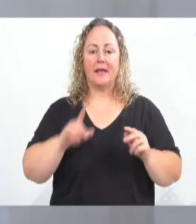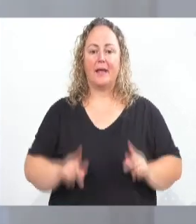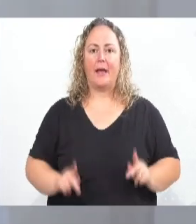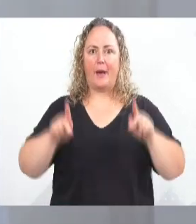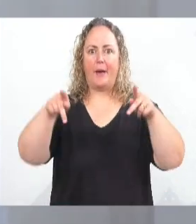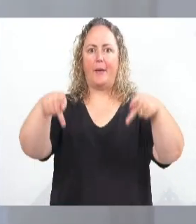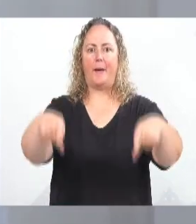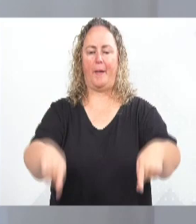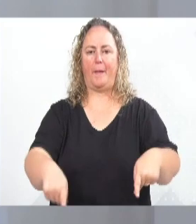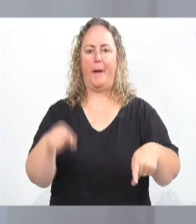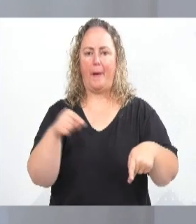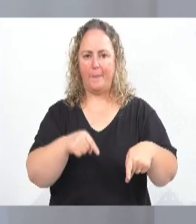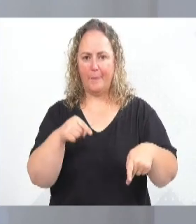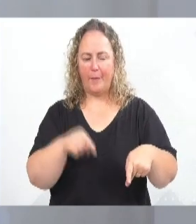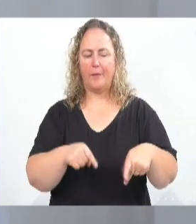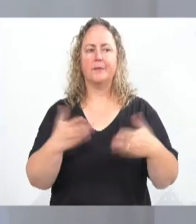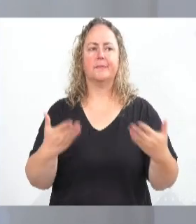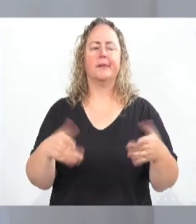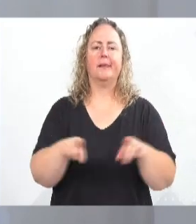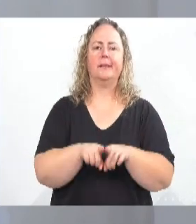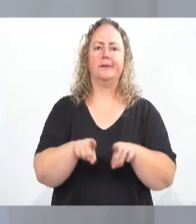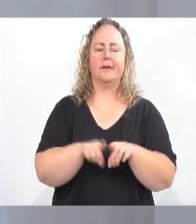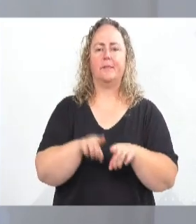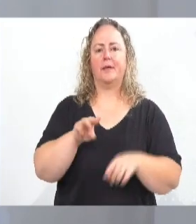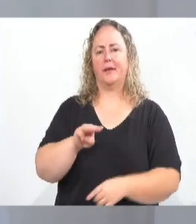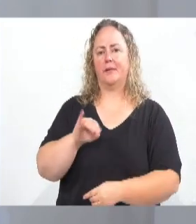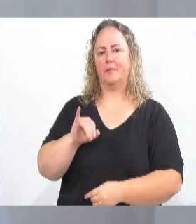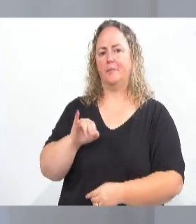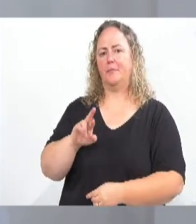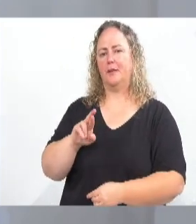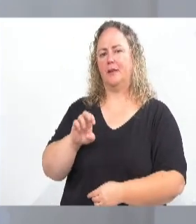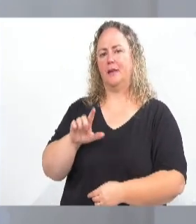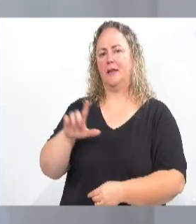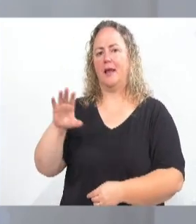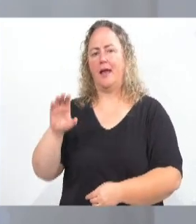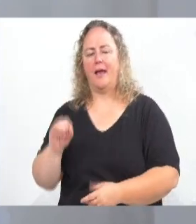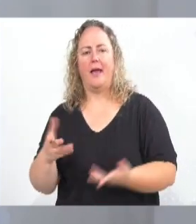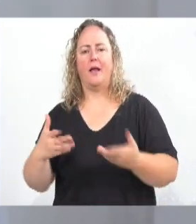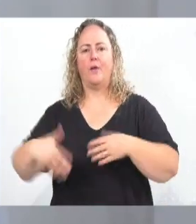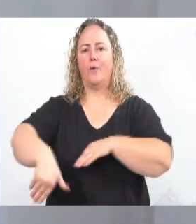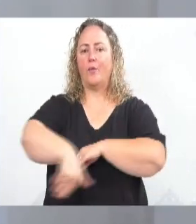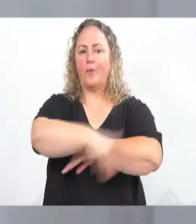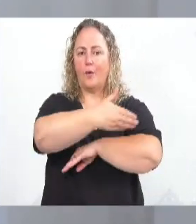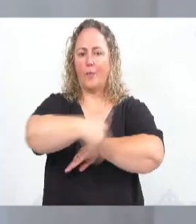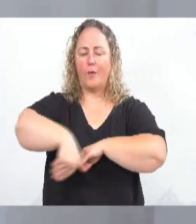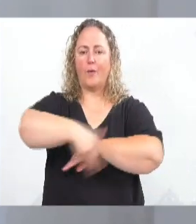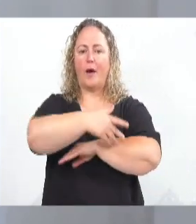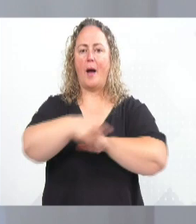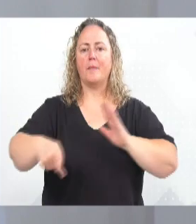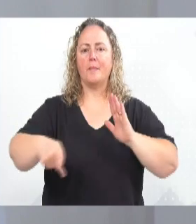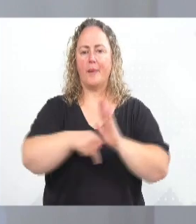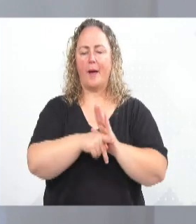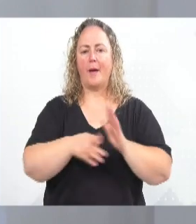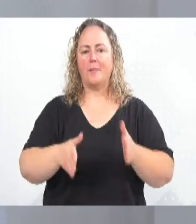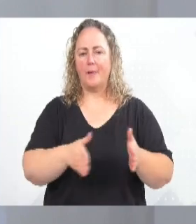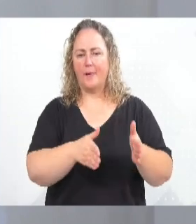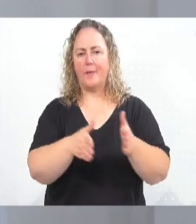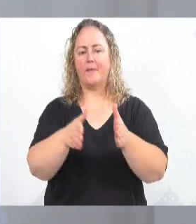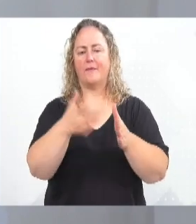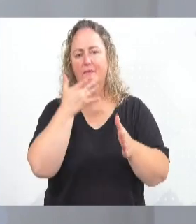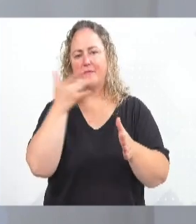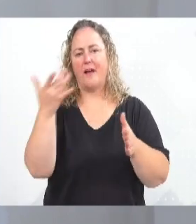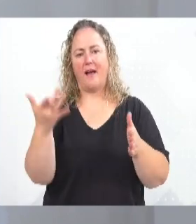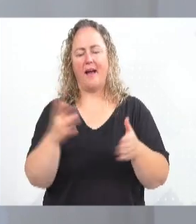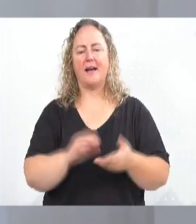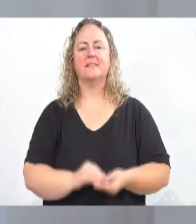iremos entregar, a ponte do Mirelo, o Corredor Estrutural Sul, várias ações estão acontecendo, o vereador Diagno Azato, eu também quero aqui